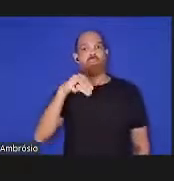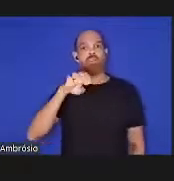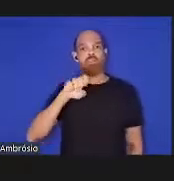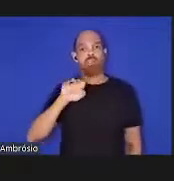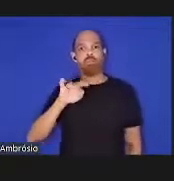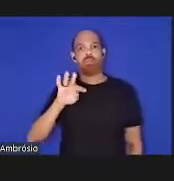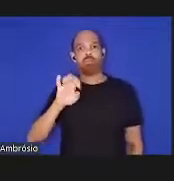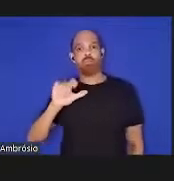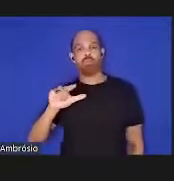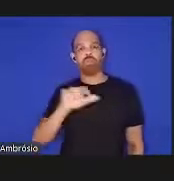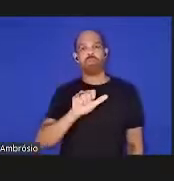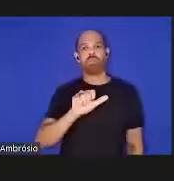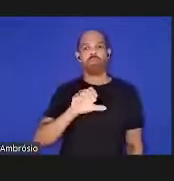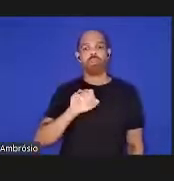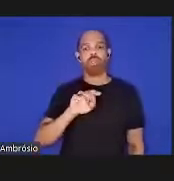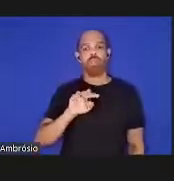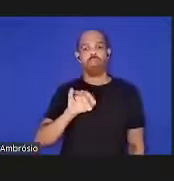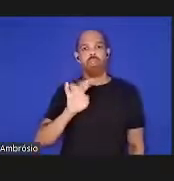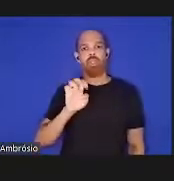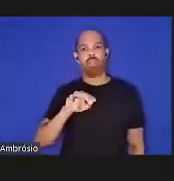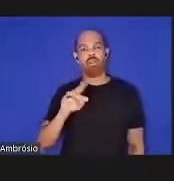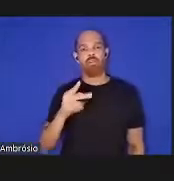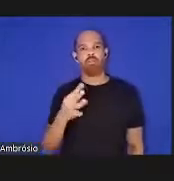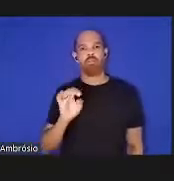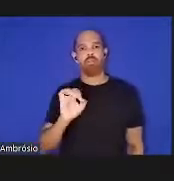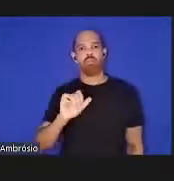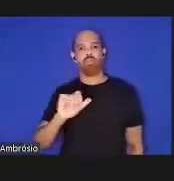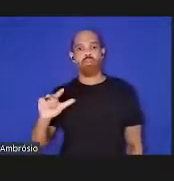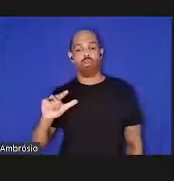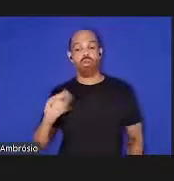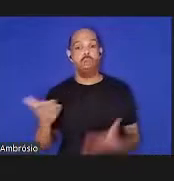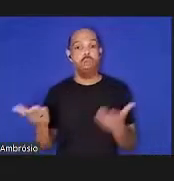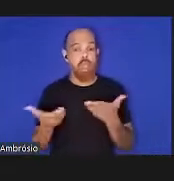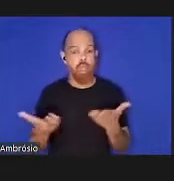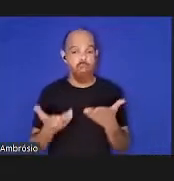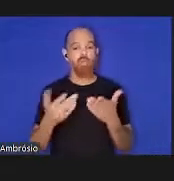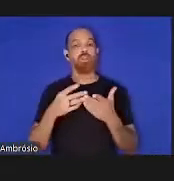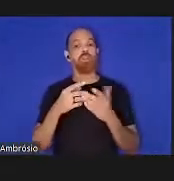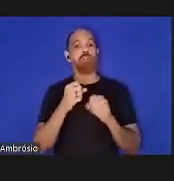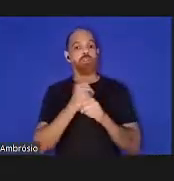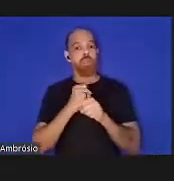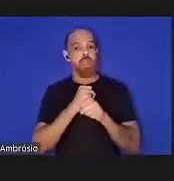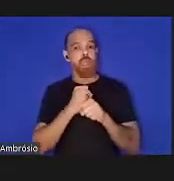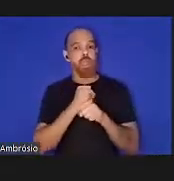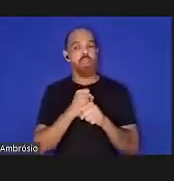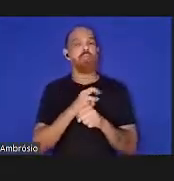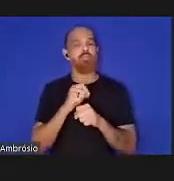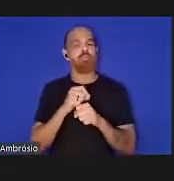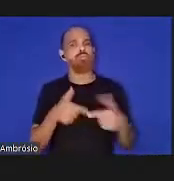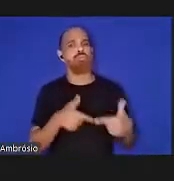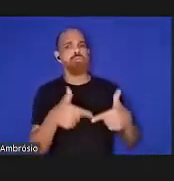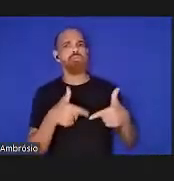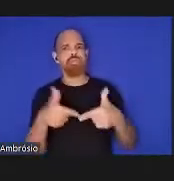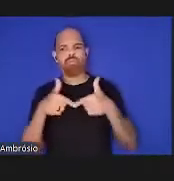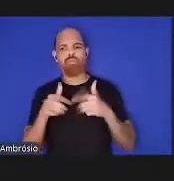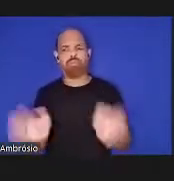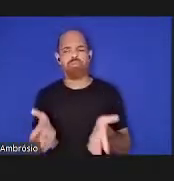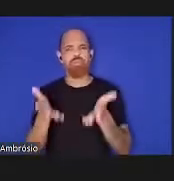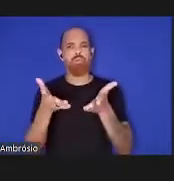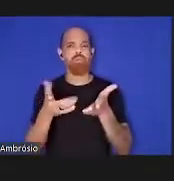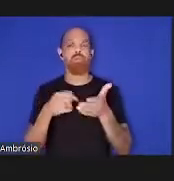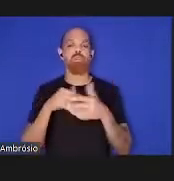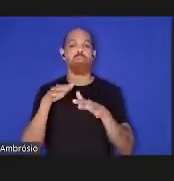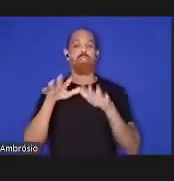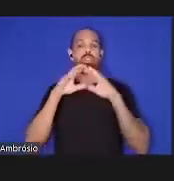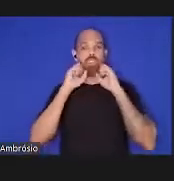o seu renascimento contemporâneo já neste milénio foi impulsionado por várias iniciativas incluindo o simpósio